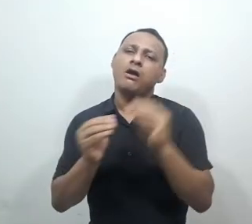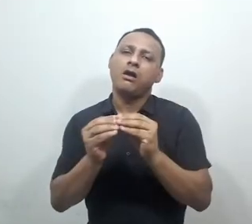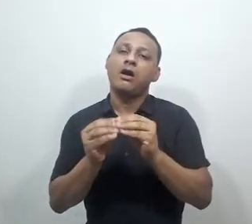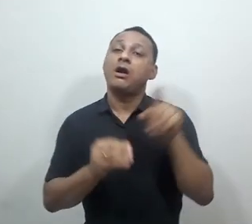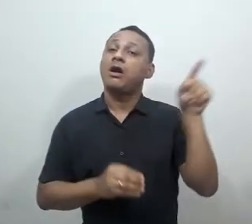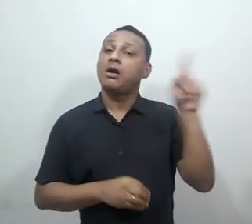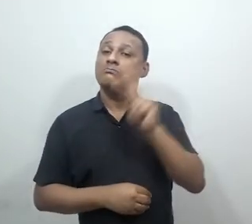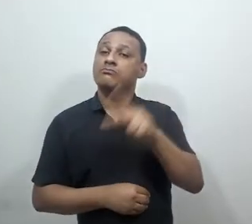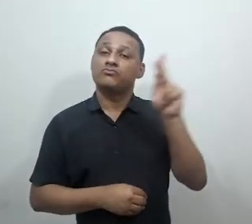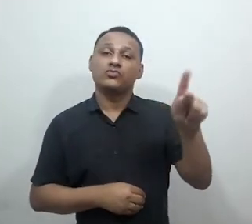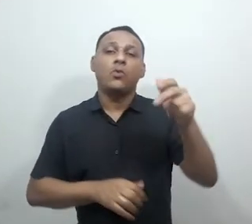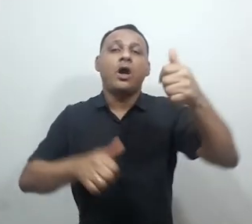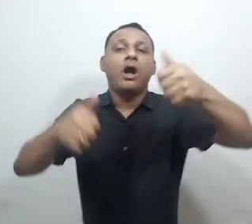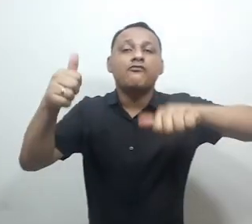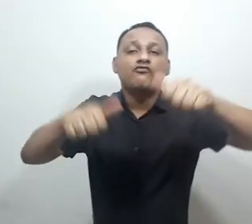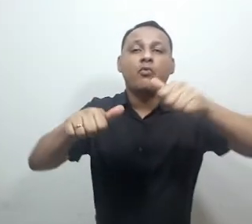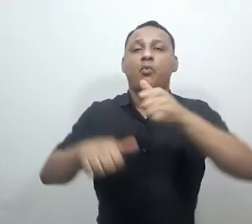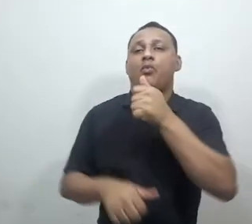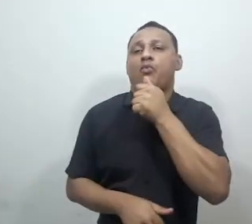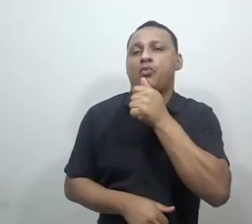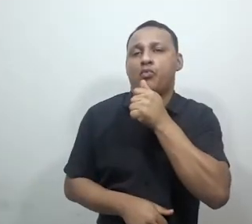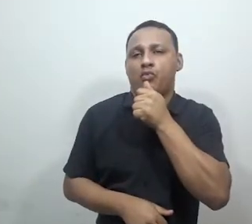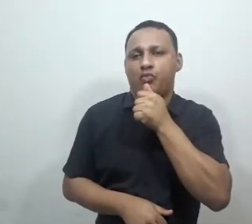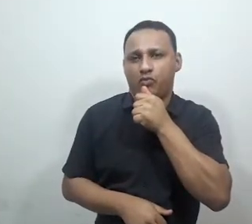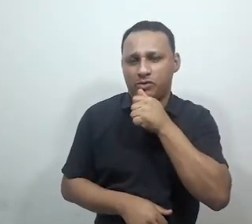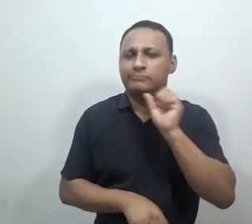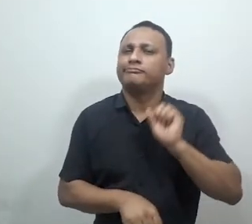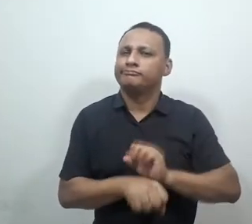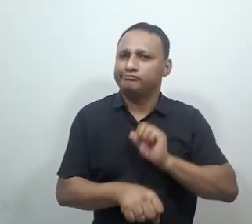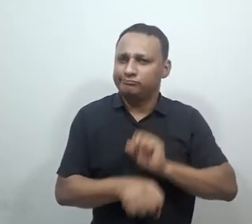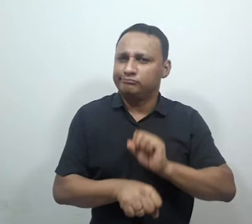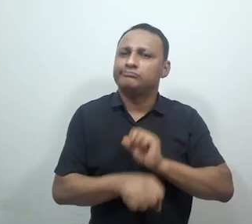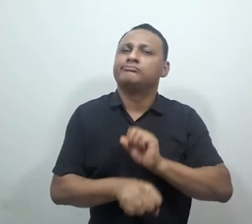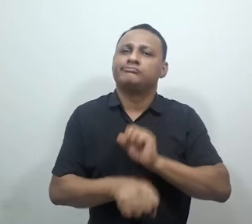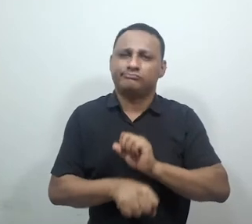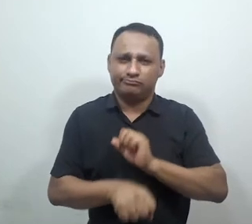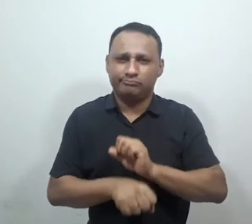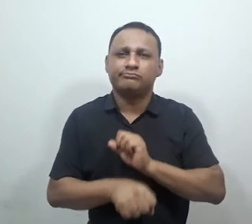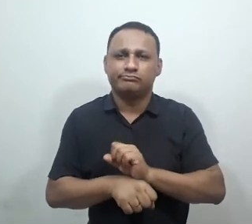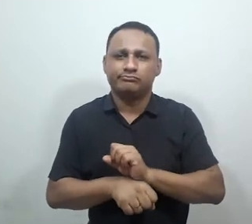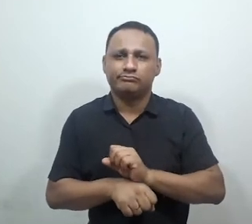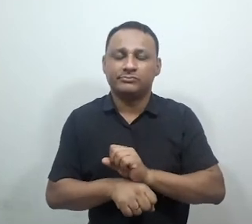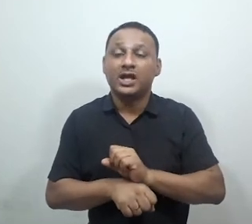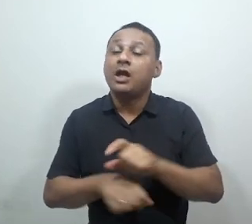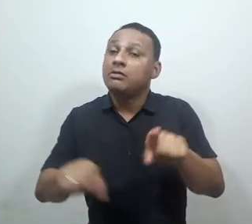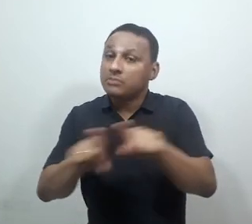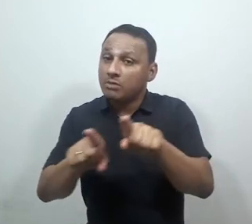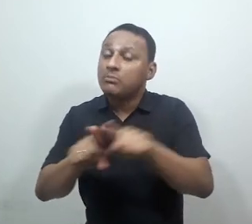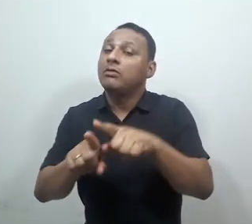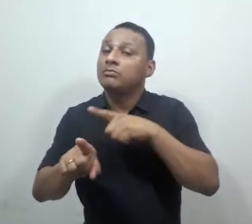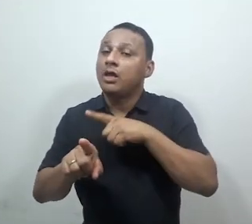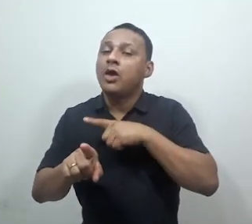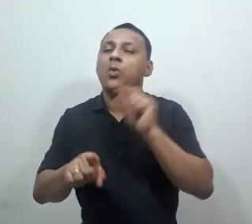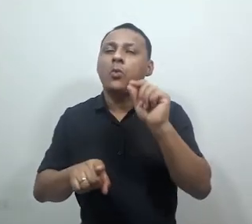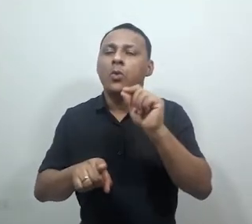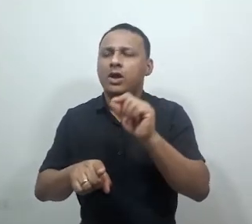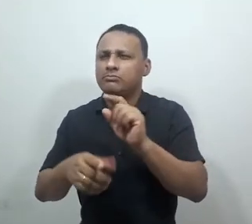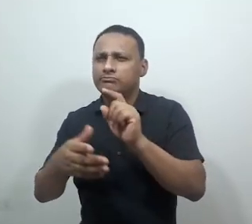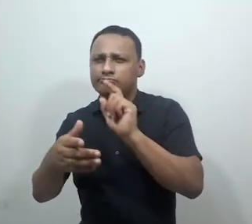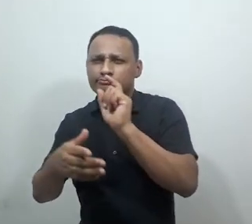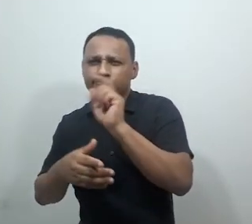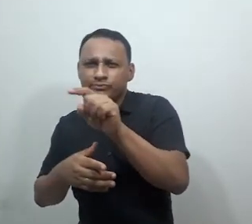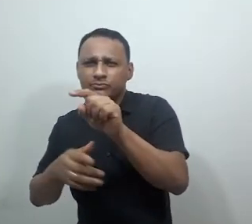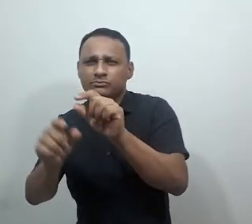foi avaliada e aguarda avaliação. Reparem que existe uma caixa em volta desses